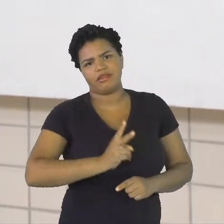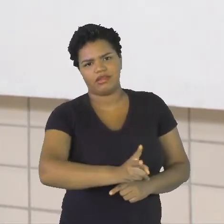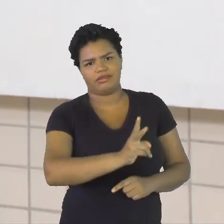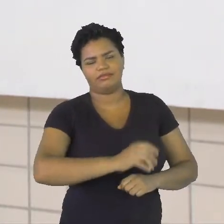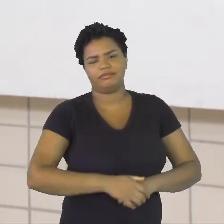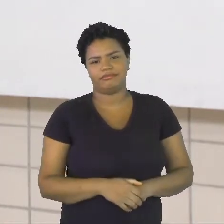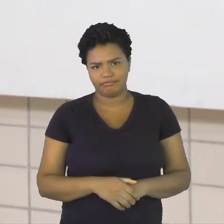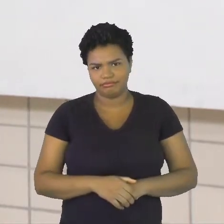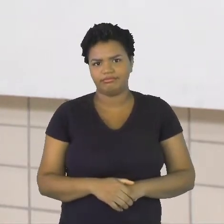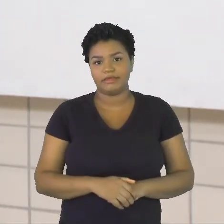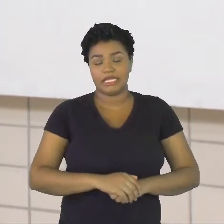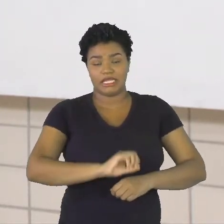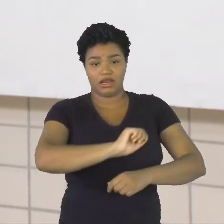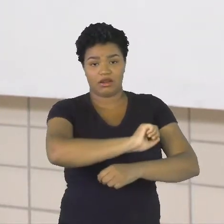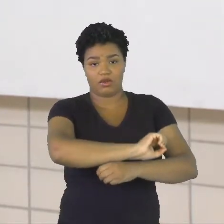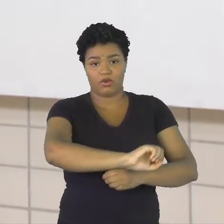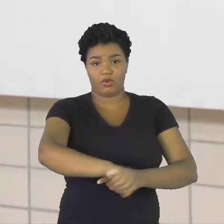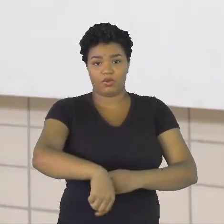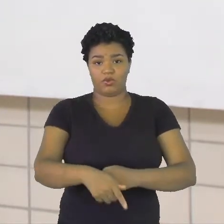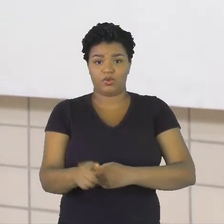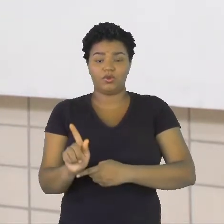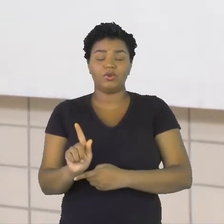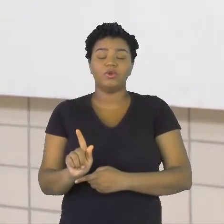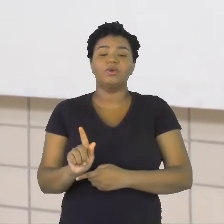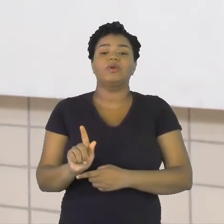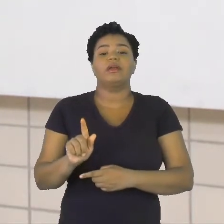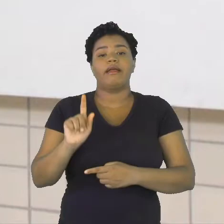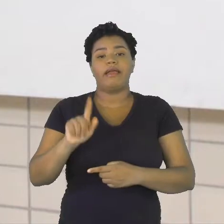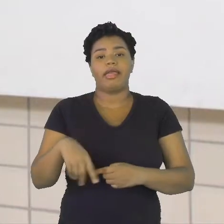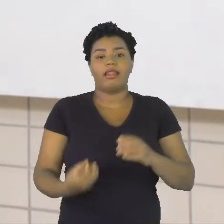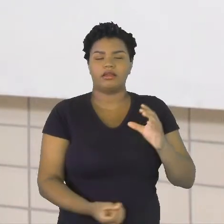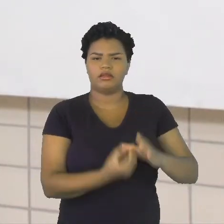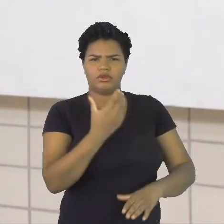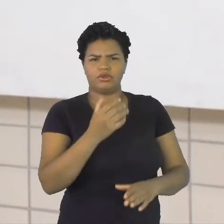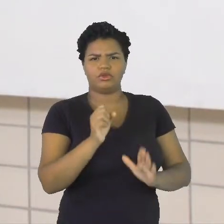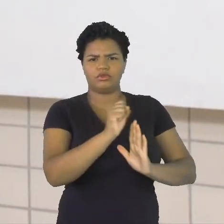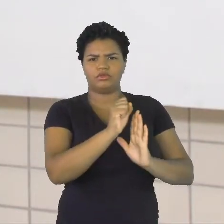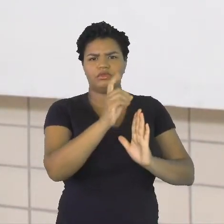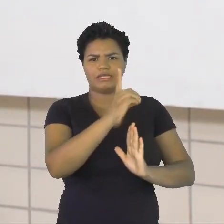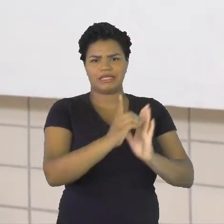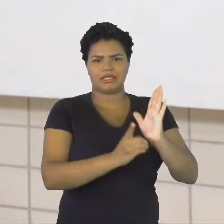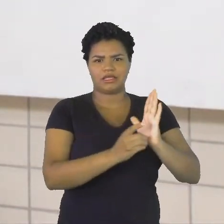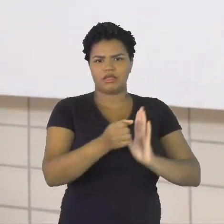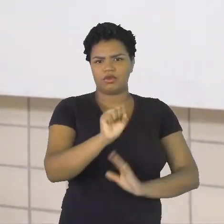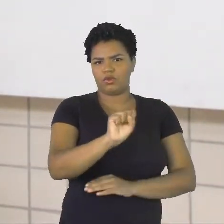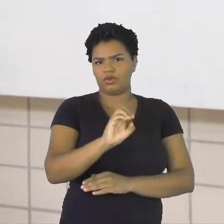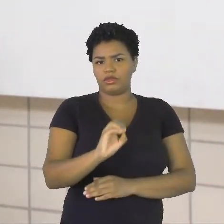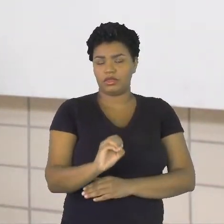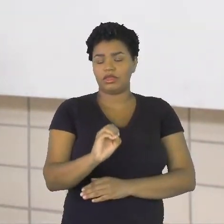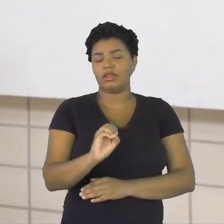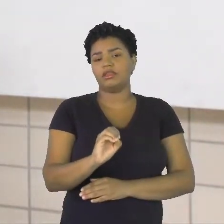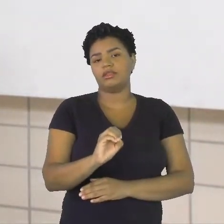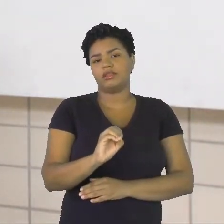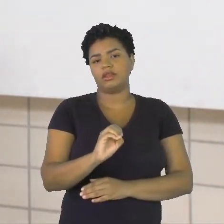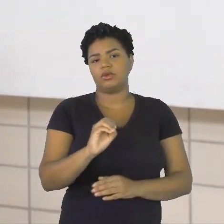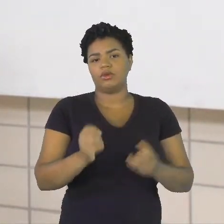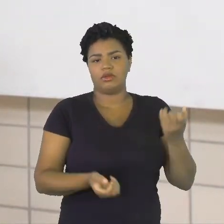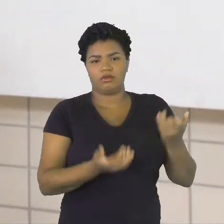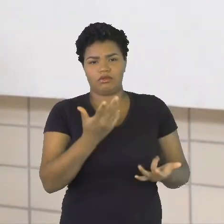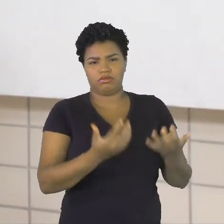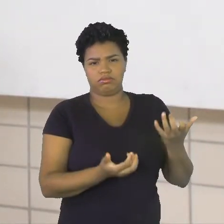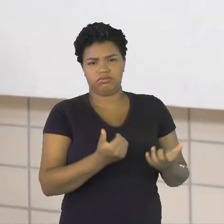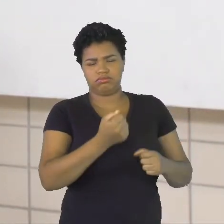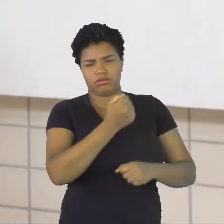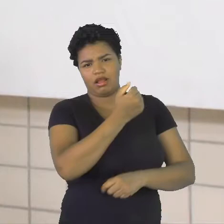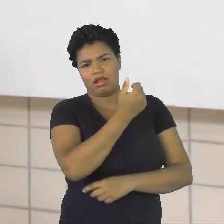ONG, é só essa Amazônia, ela surgiu na década de 80, quando o desmatamento na Amazônia passou